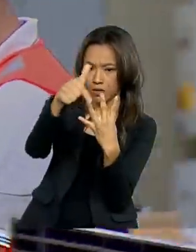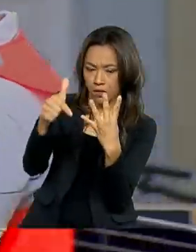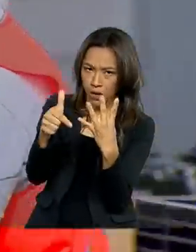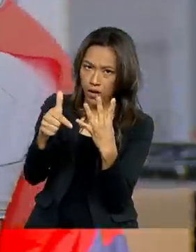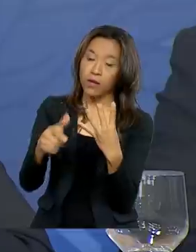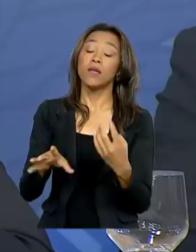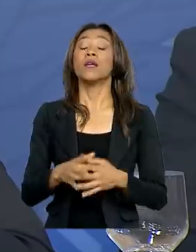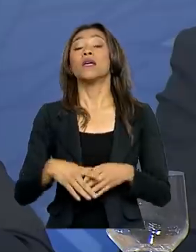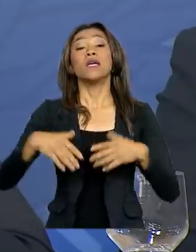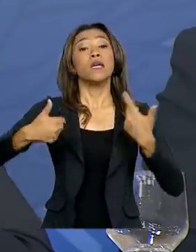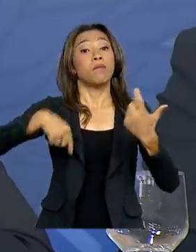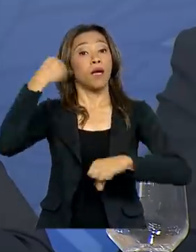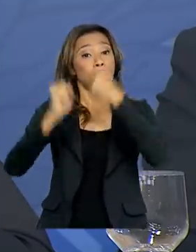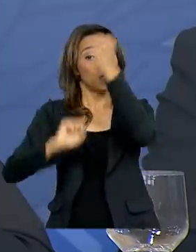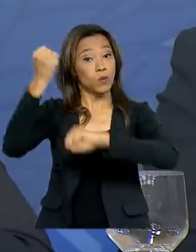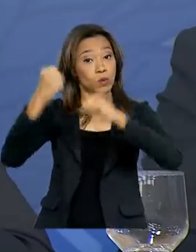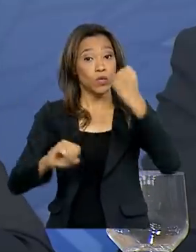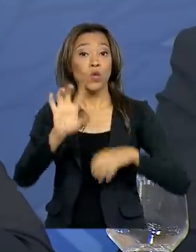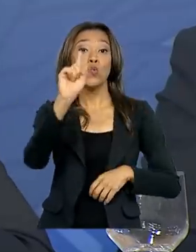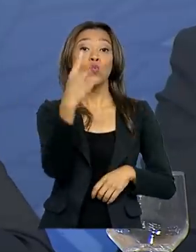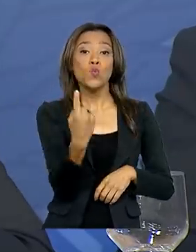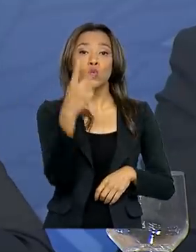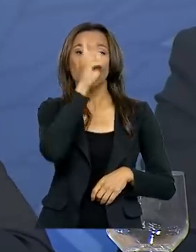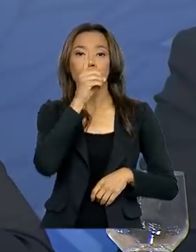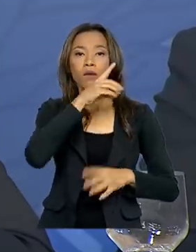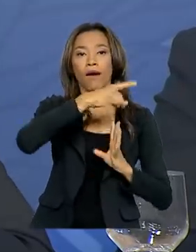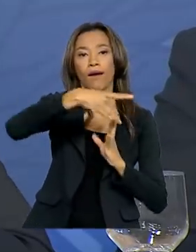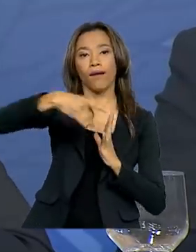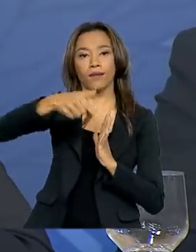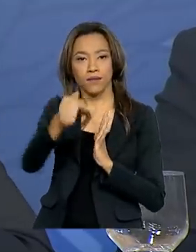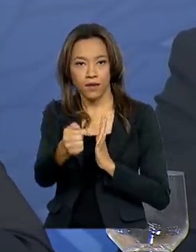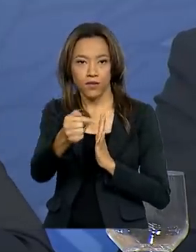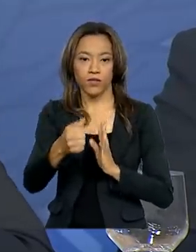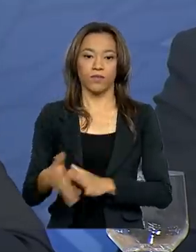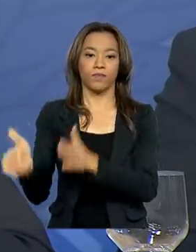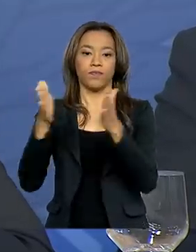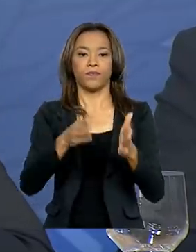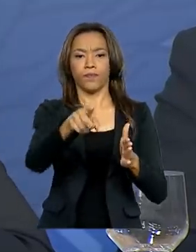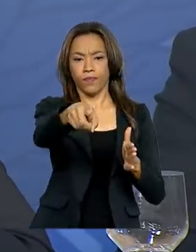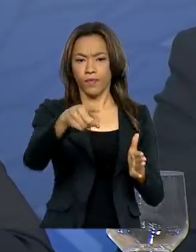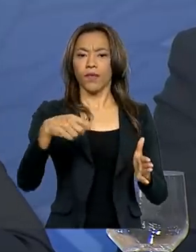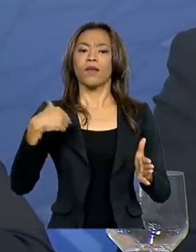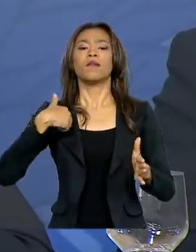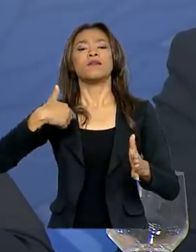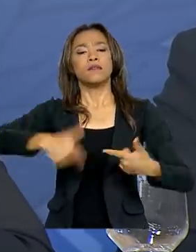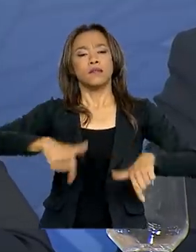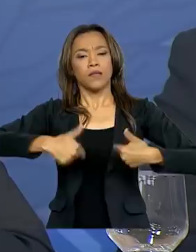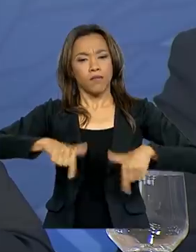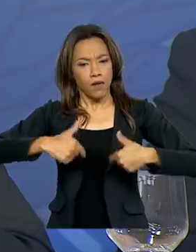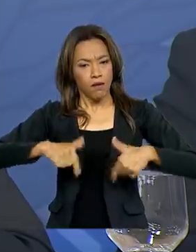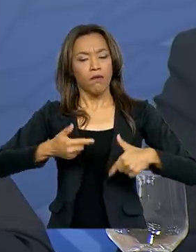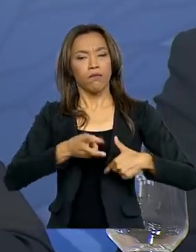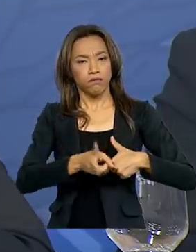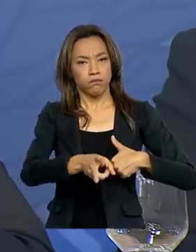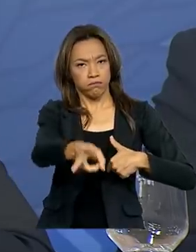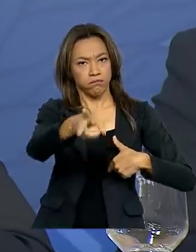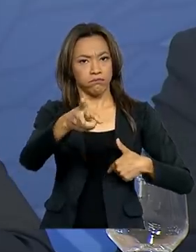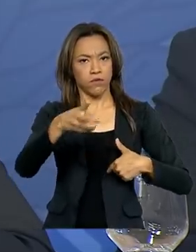cada sete. Nós não estamos atingindo a Constituição porque um dia de trabalho semanal remunerado permanece.